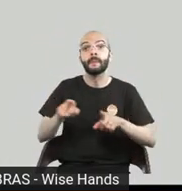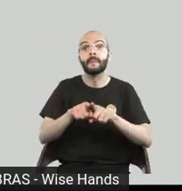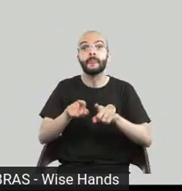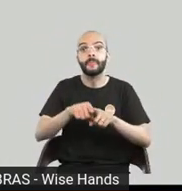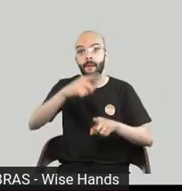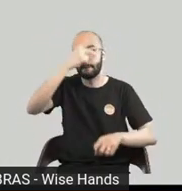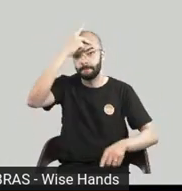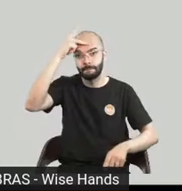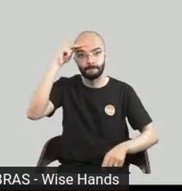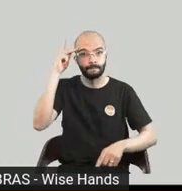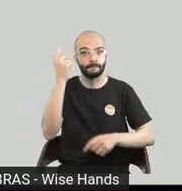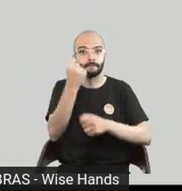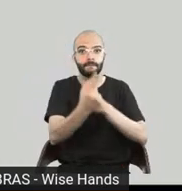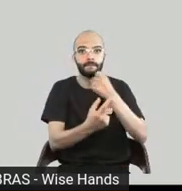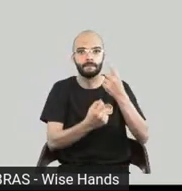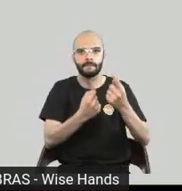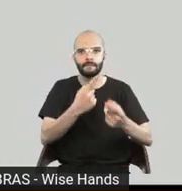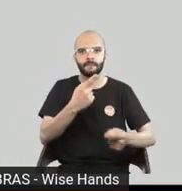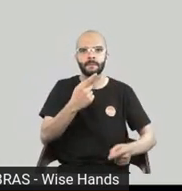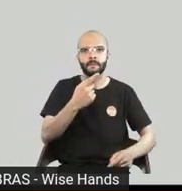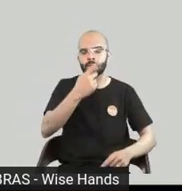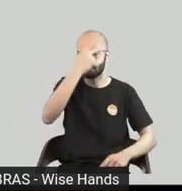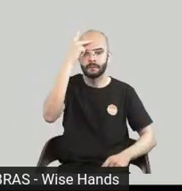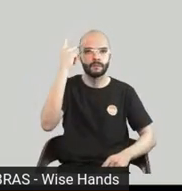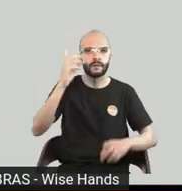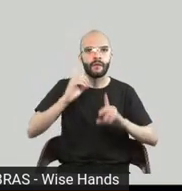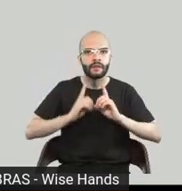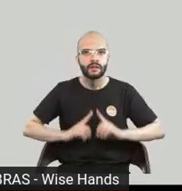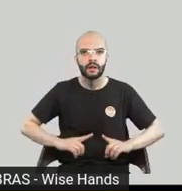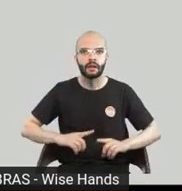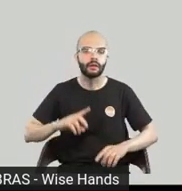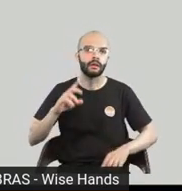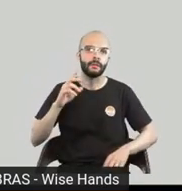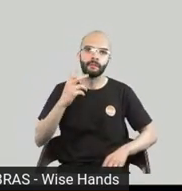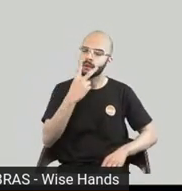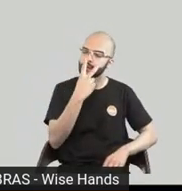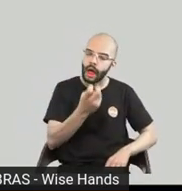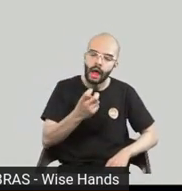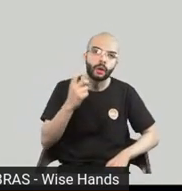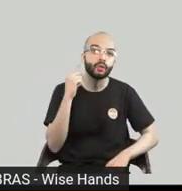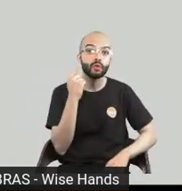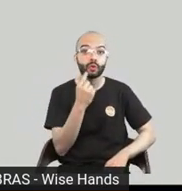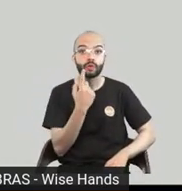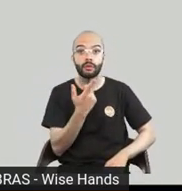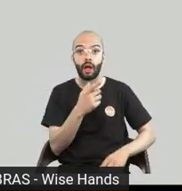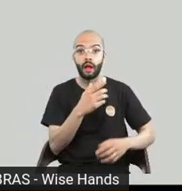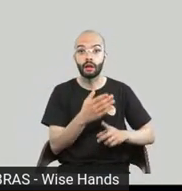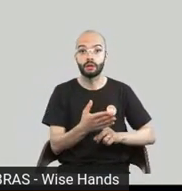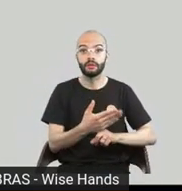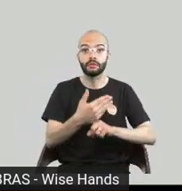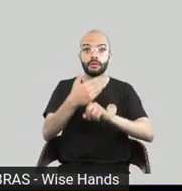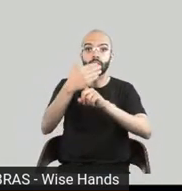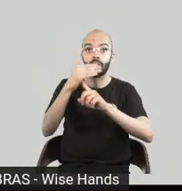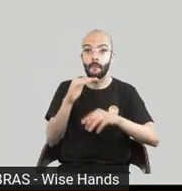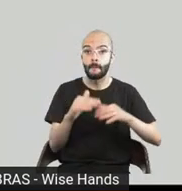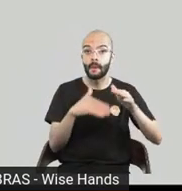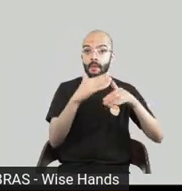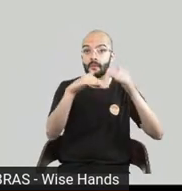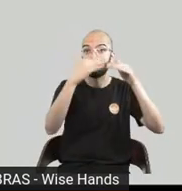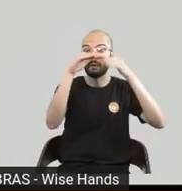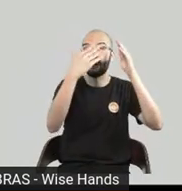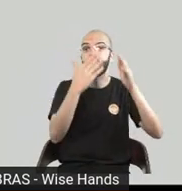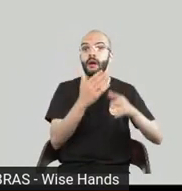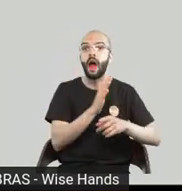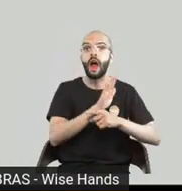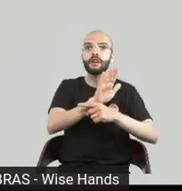como os surdos cegos não só para ouvir mas como ver essa tecnologia vai se desenvolvendo também para facilitá-los se